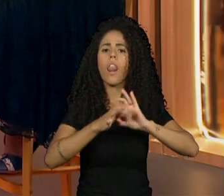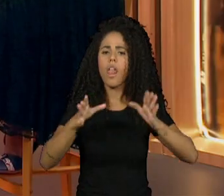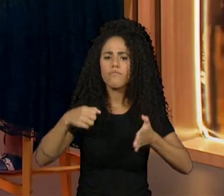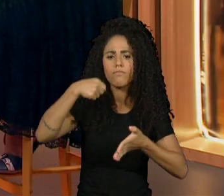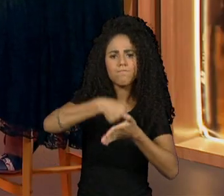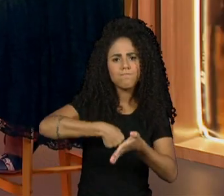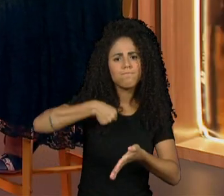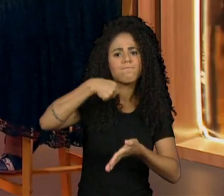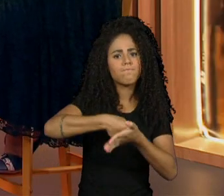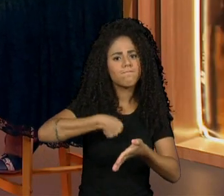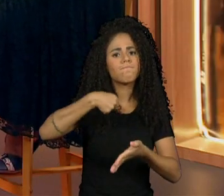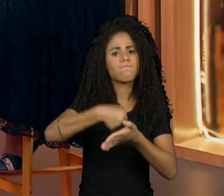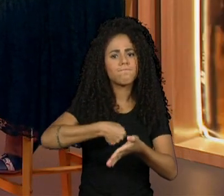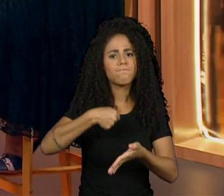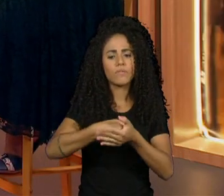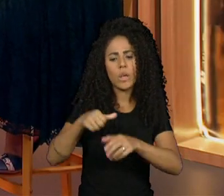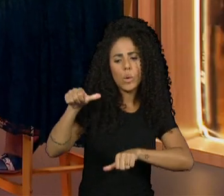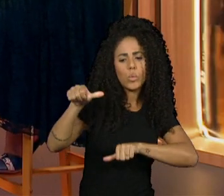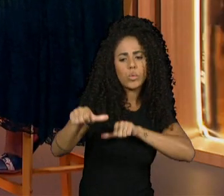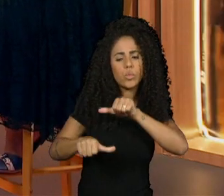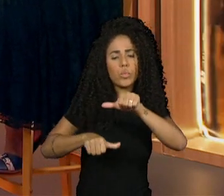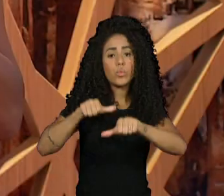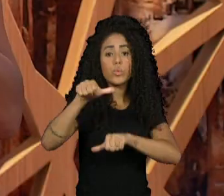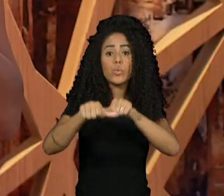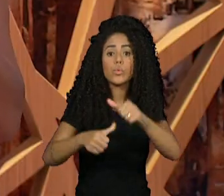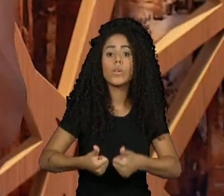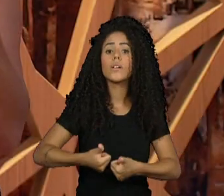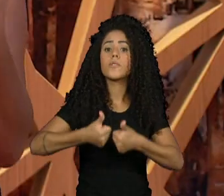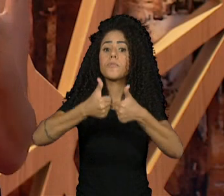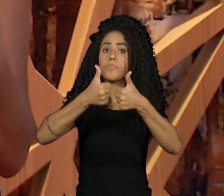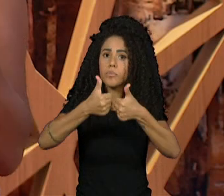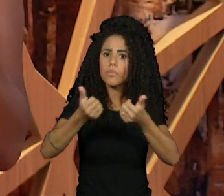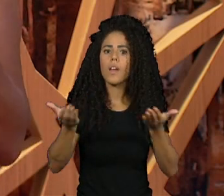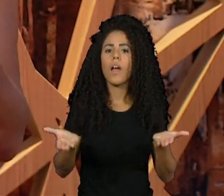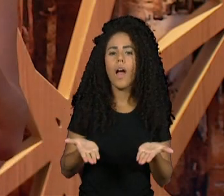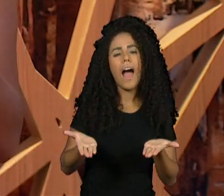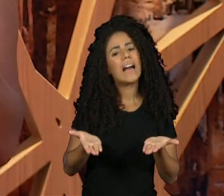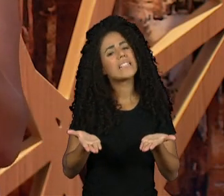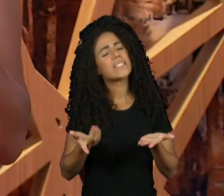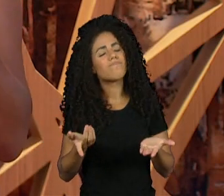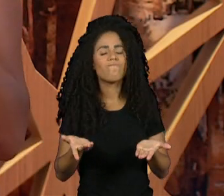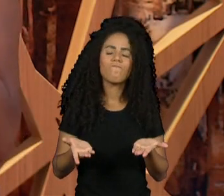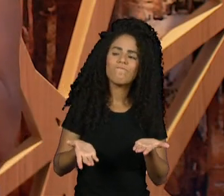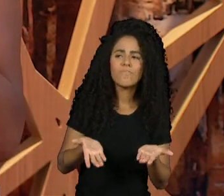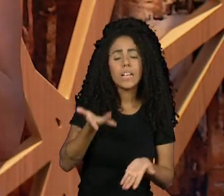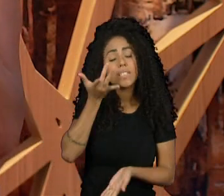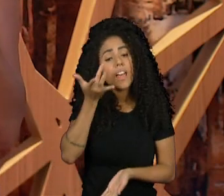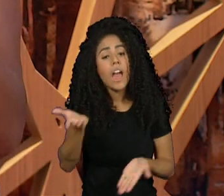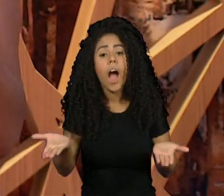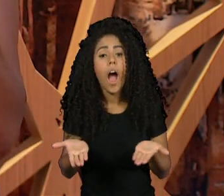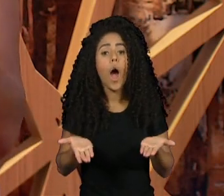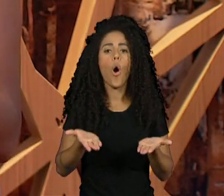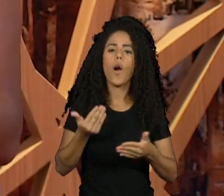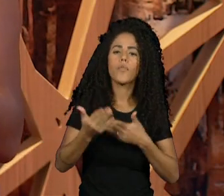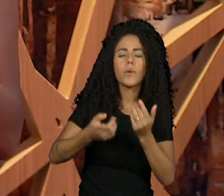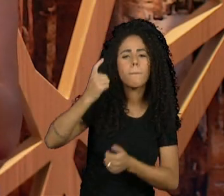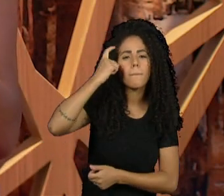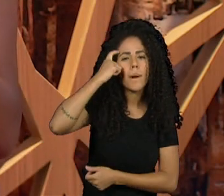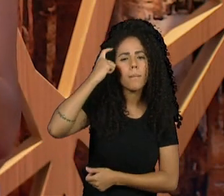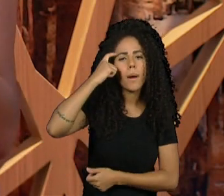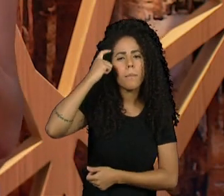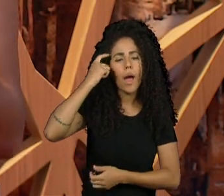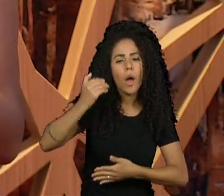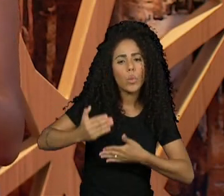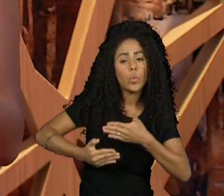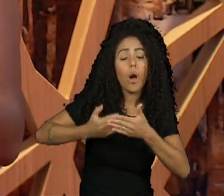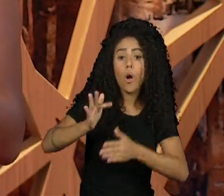existe um movimento de mudança. Estamos aí no ideal? Não sei, mas eu já consigo olhar e ver